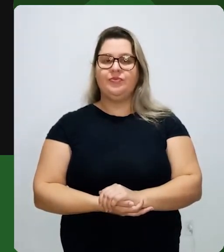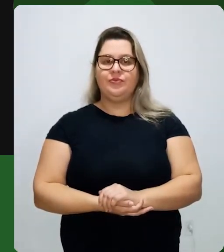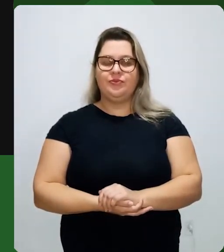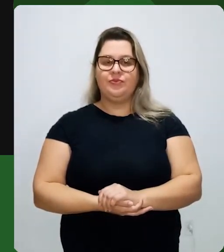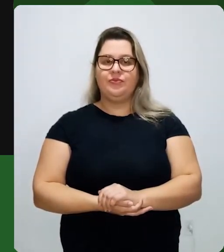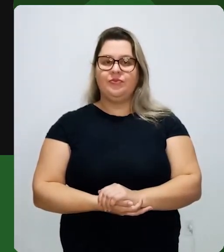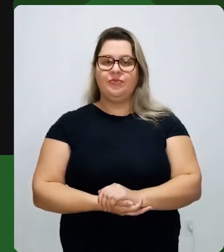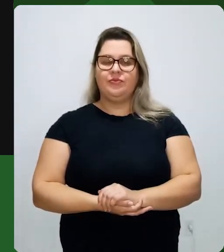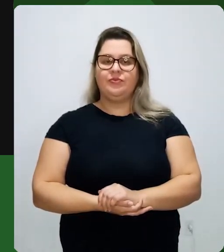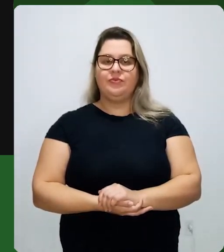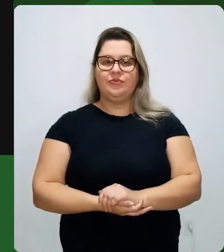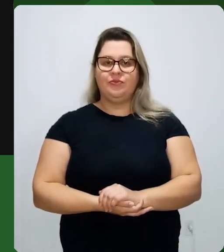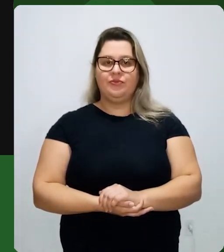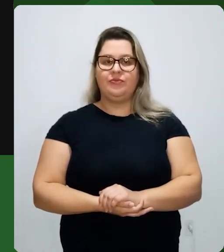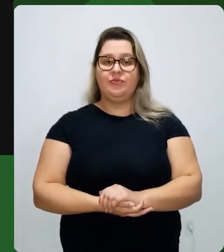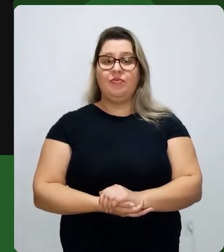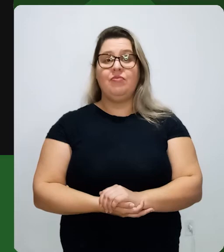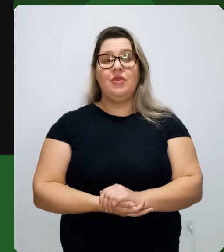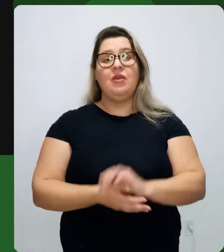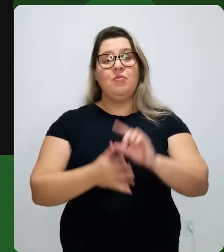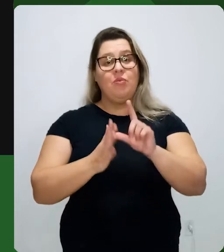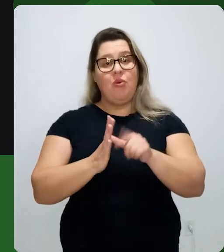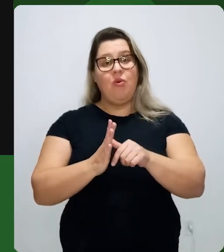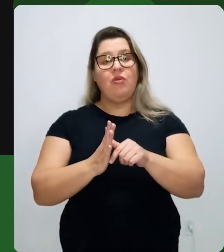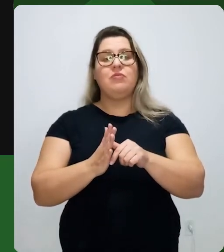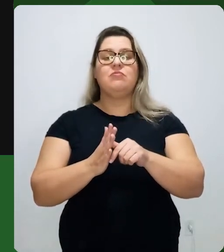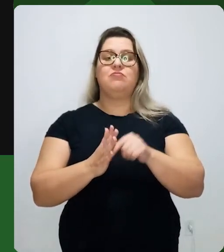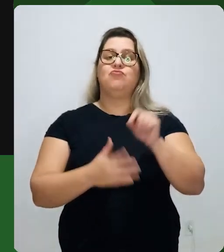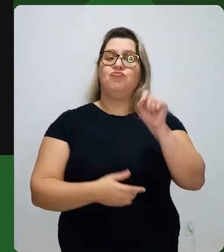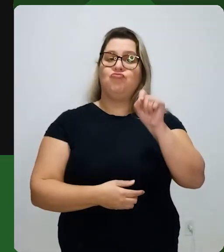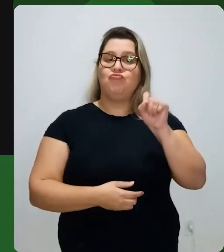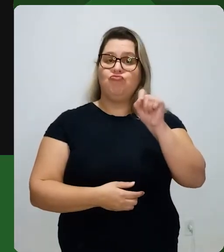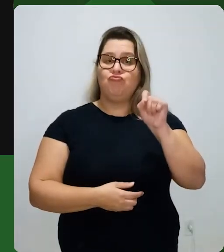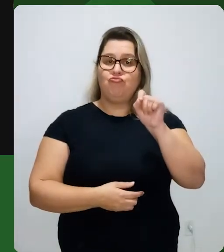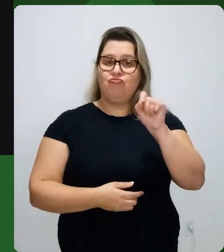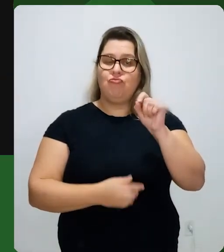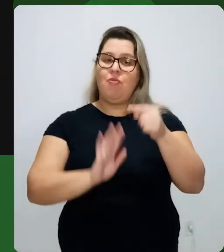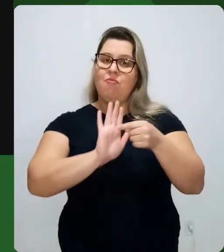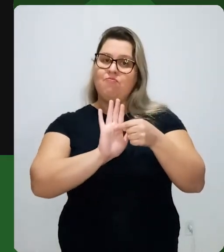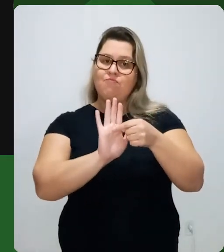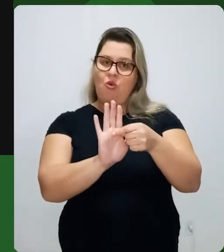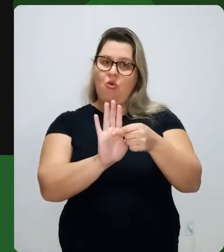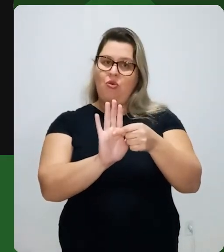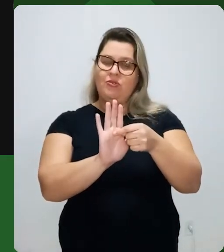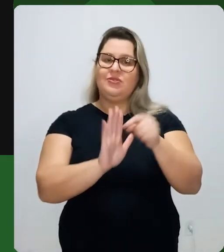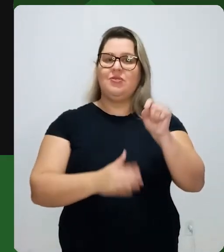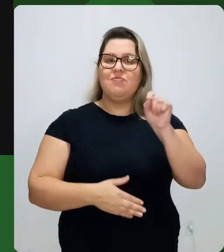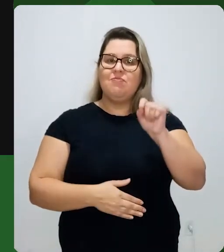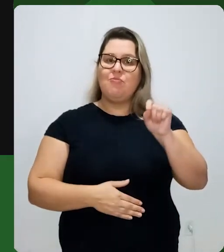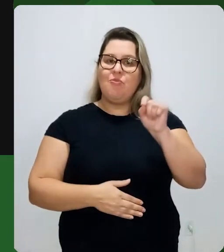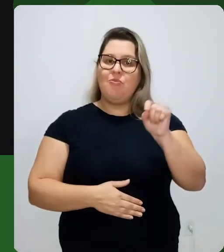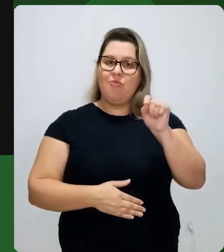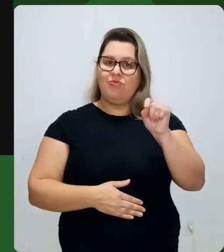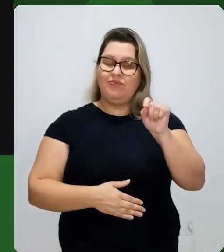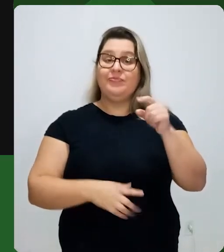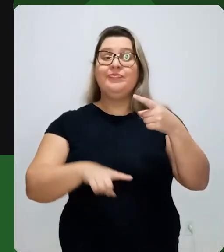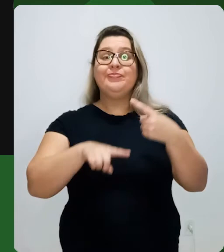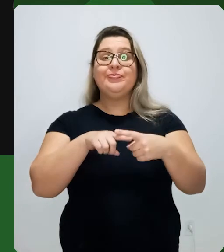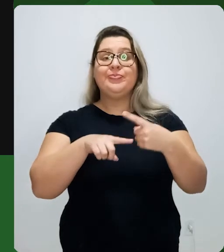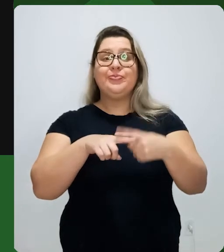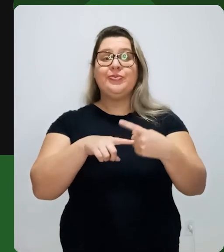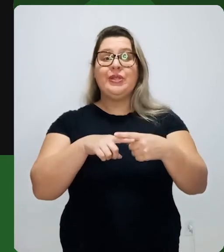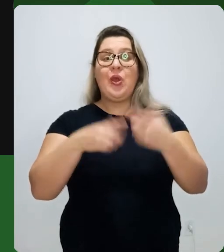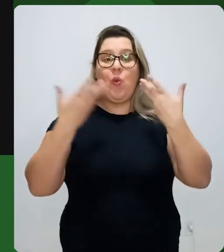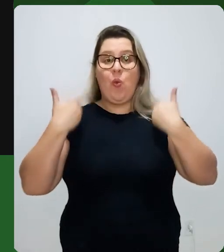Então, tem os dois lados aqui. E eu vou só sinalizar o joelho, tornozelo, com as nossas famosas bolinhas.